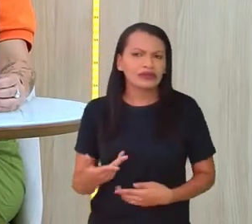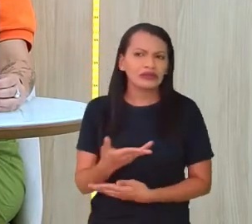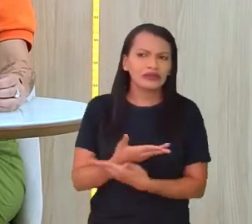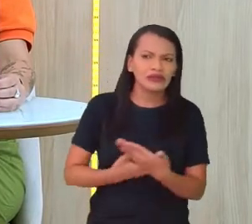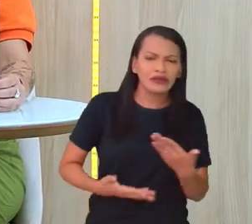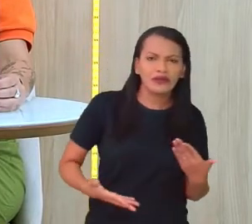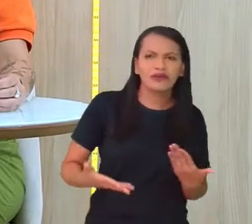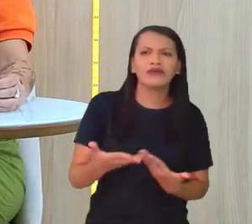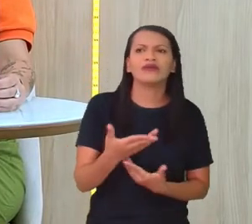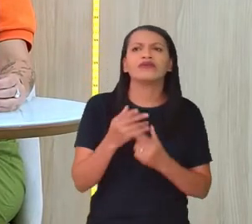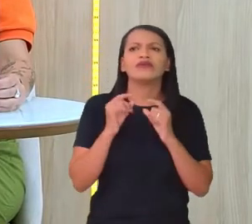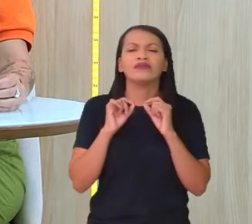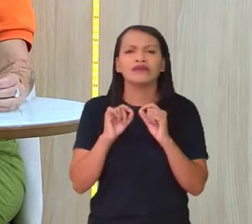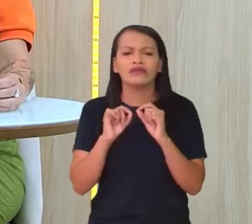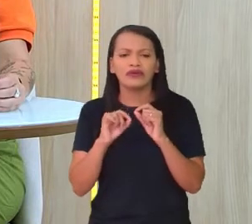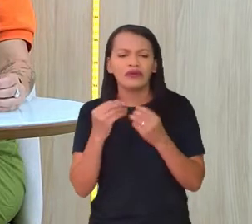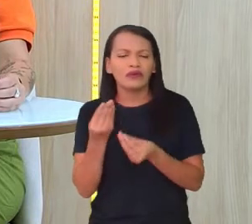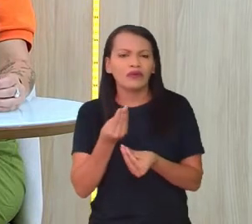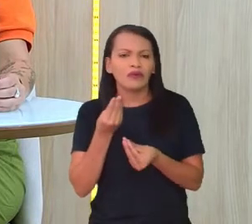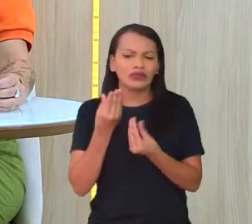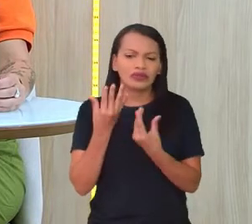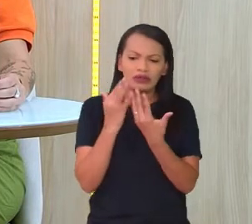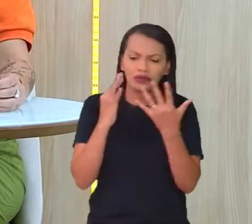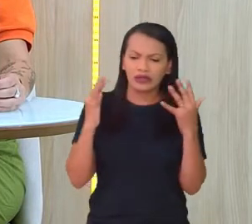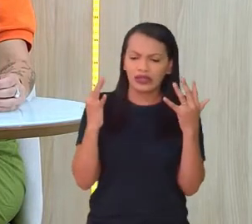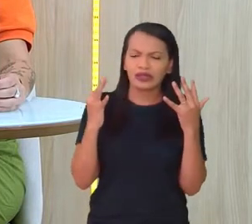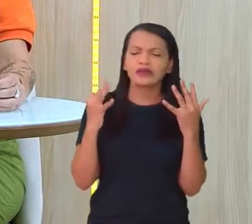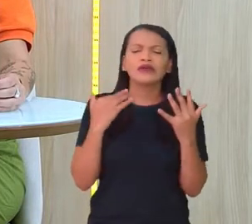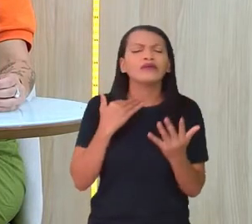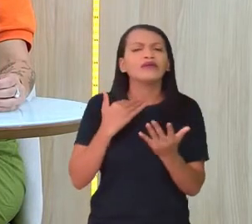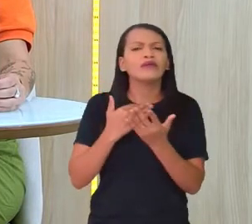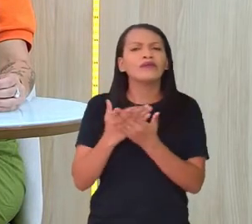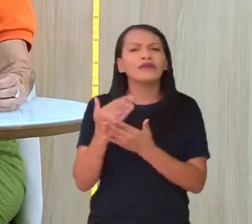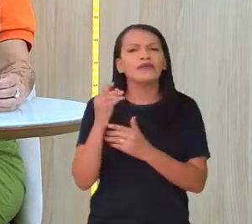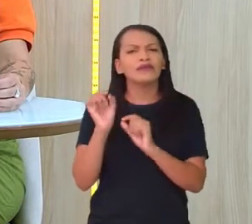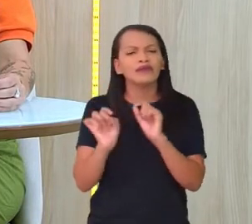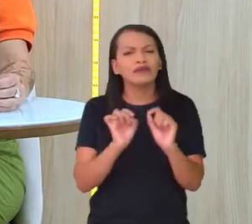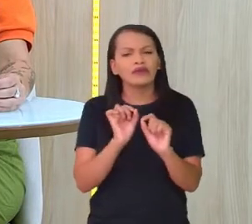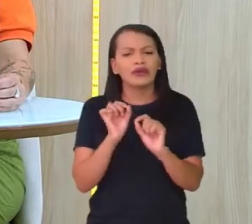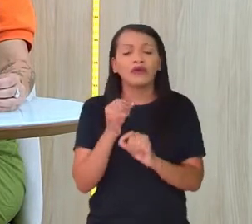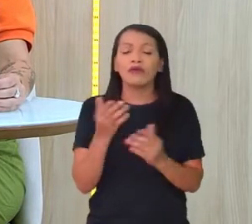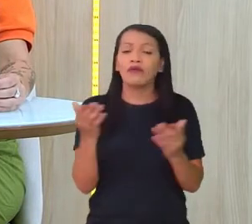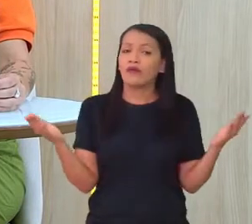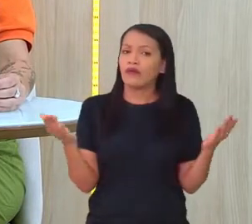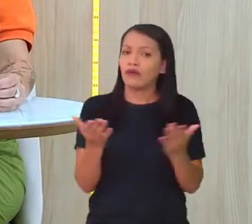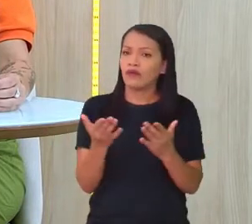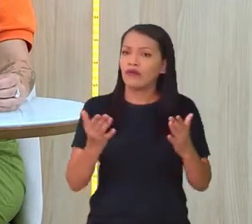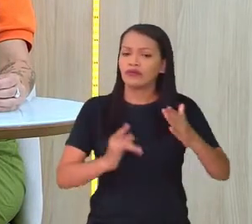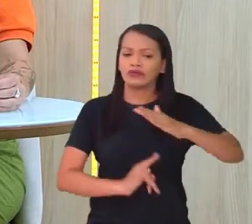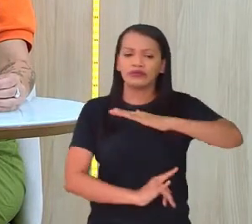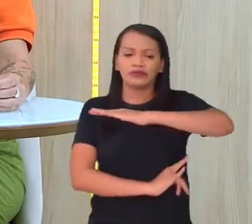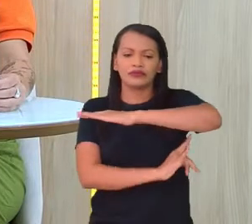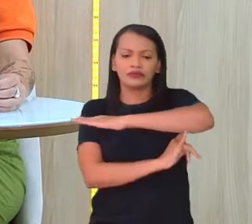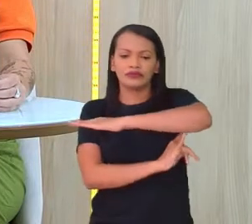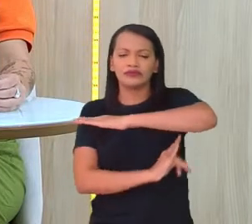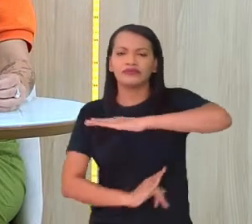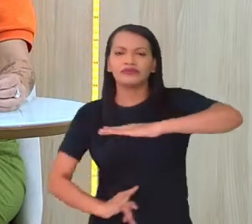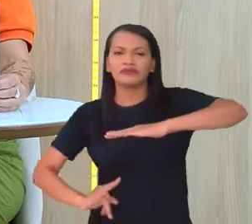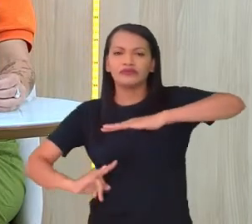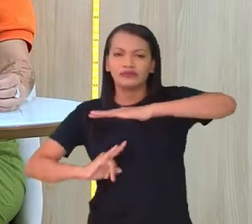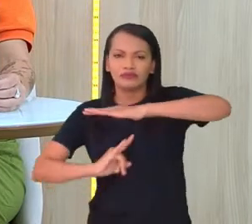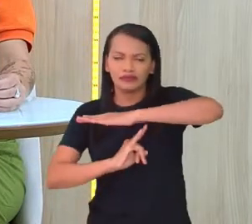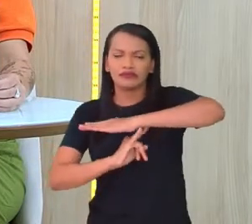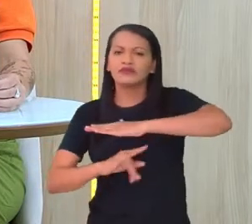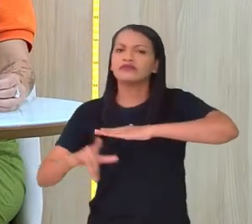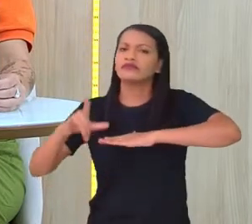interagindo com a natureza, a gente começa, claro que hoje em dia as pontes, a gente cruza no